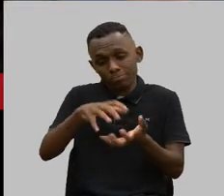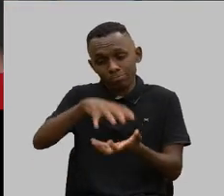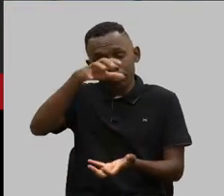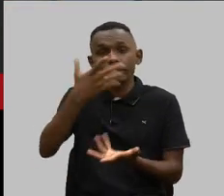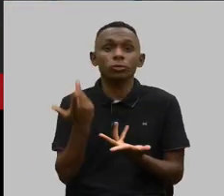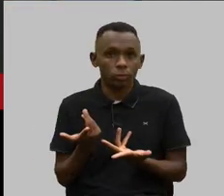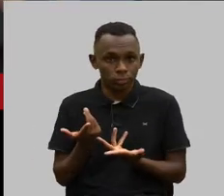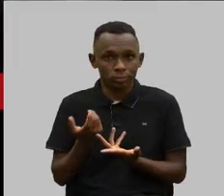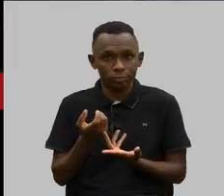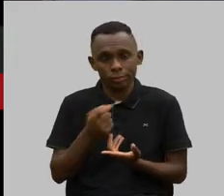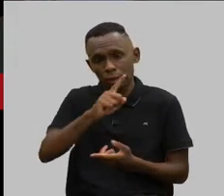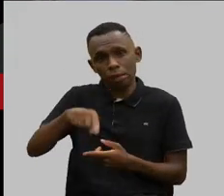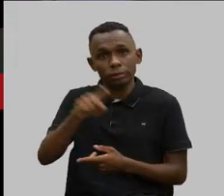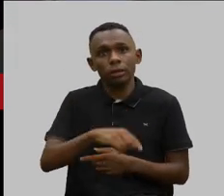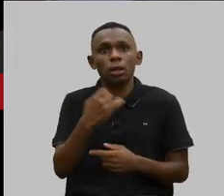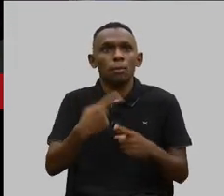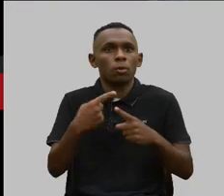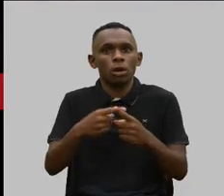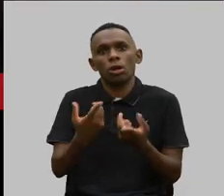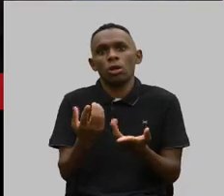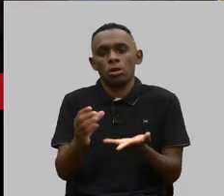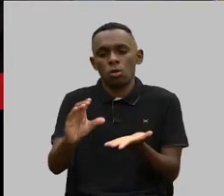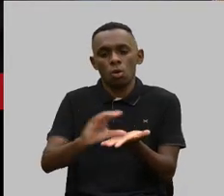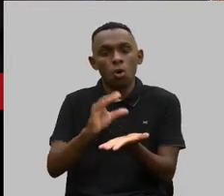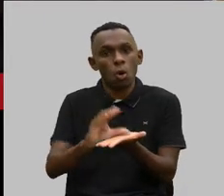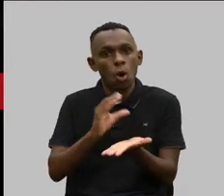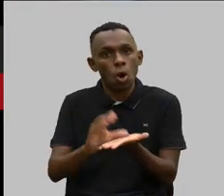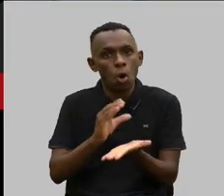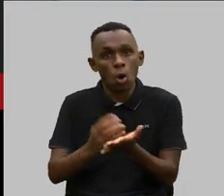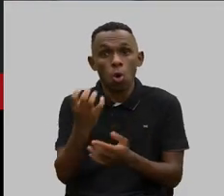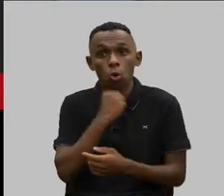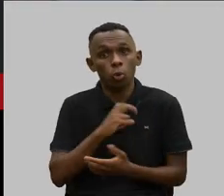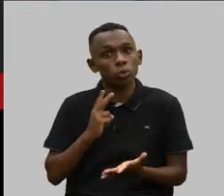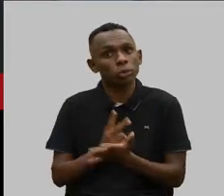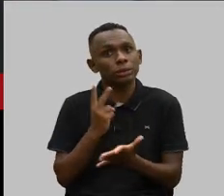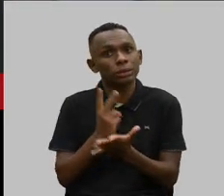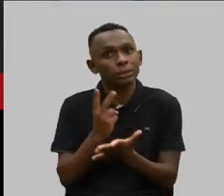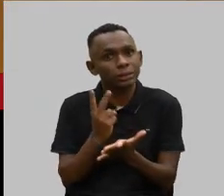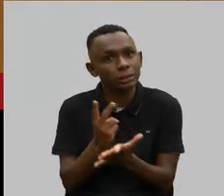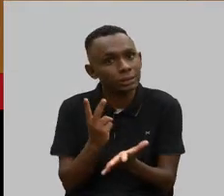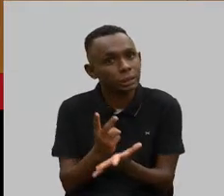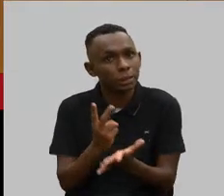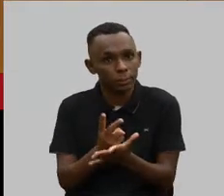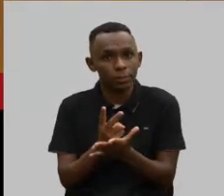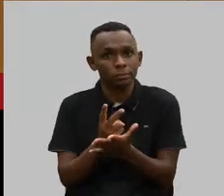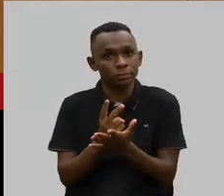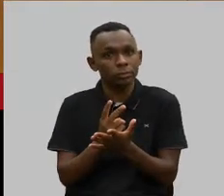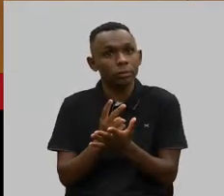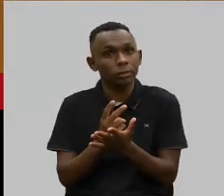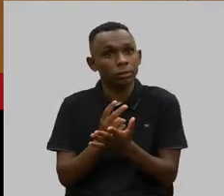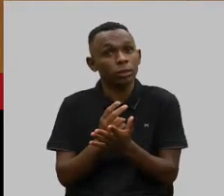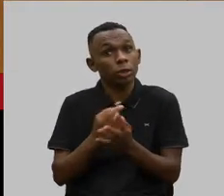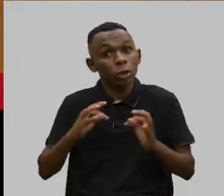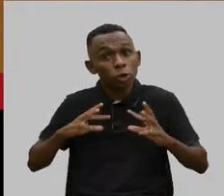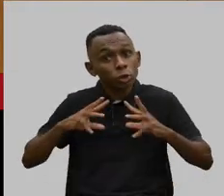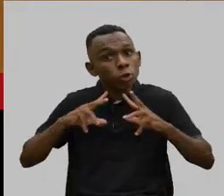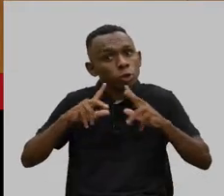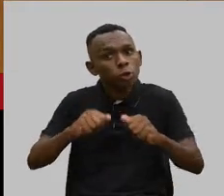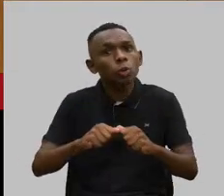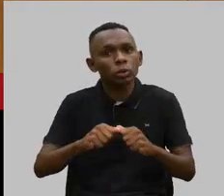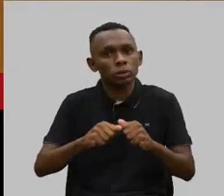precisa dar coisa, eles cancelam, porque o lucro existe o tempo inteiro. Se a INS falar a verdade, todas tiveram lucro.